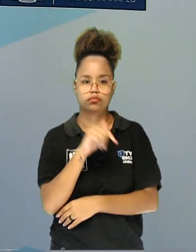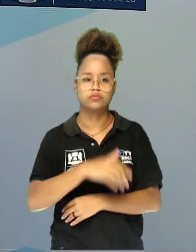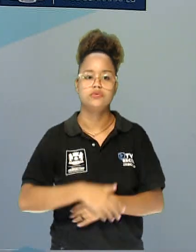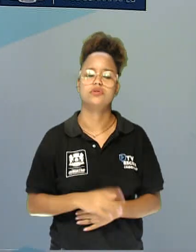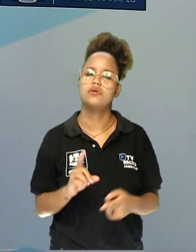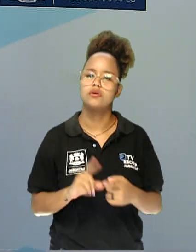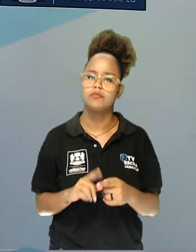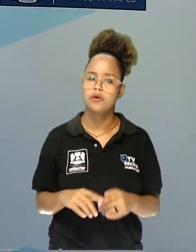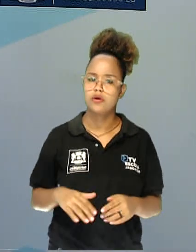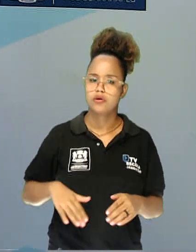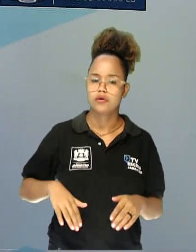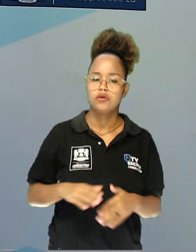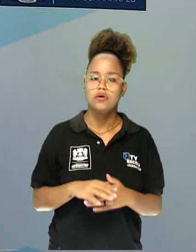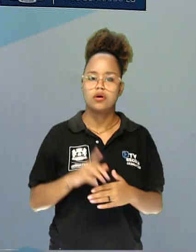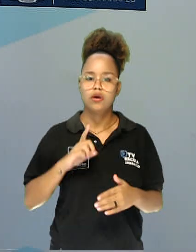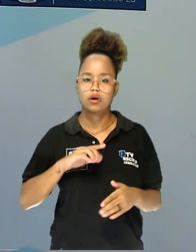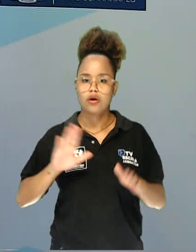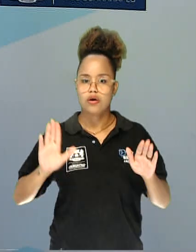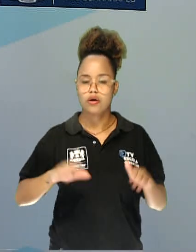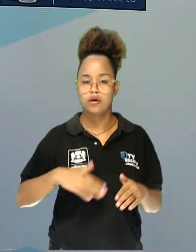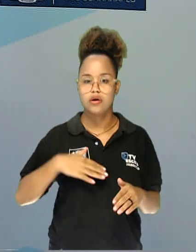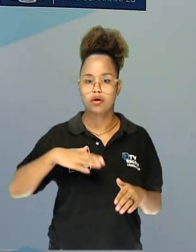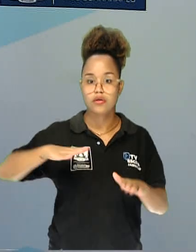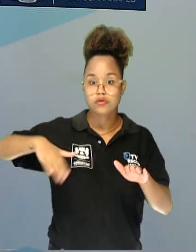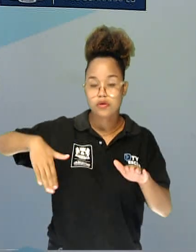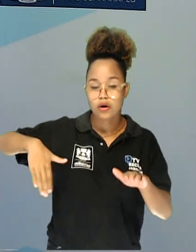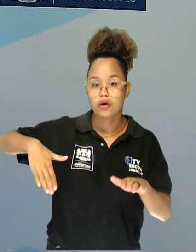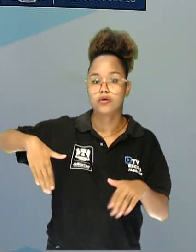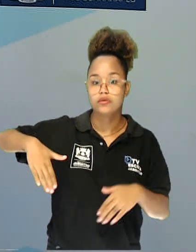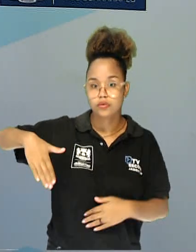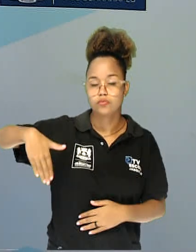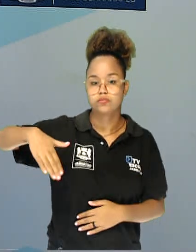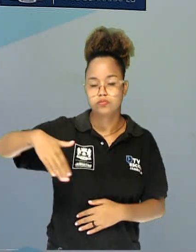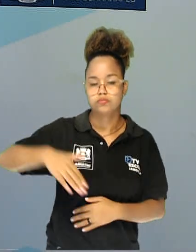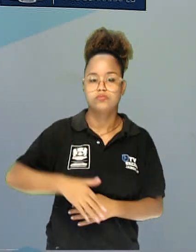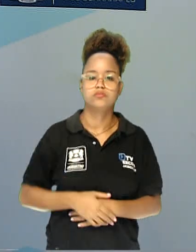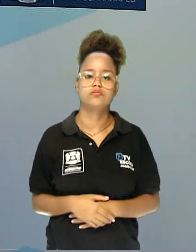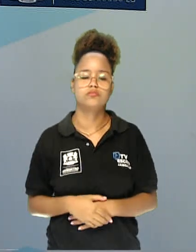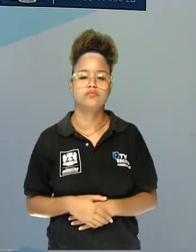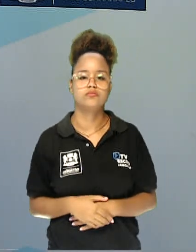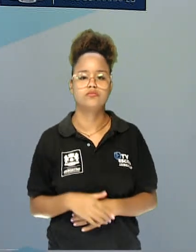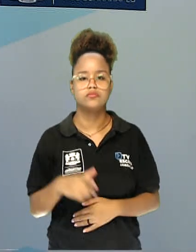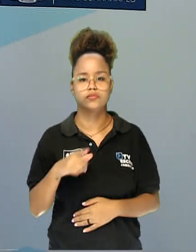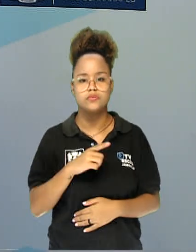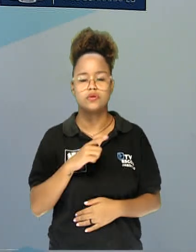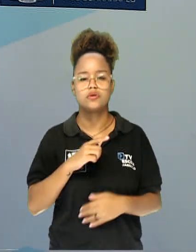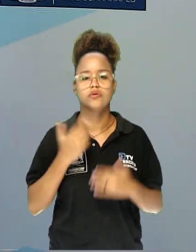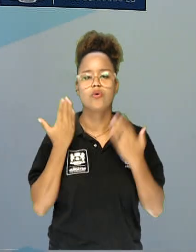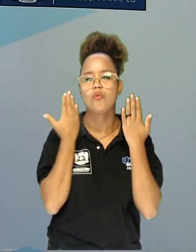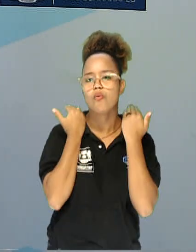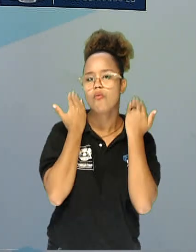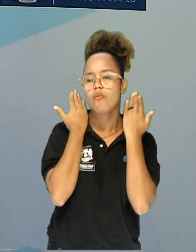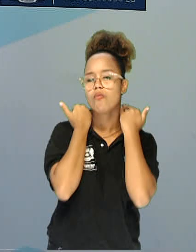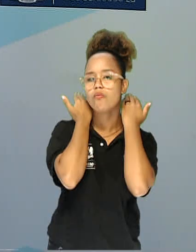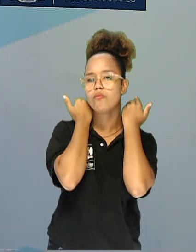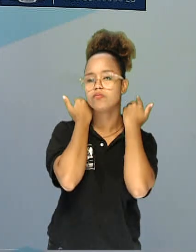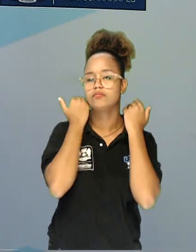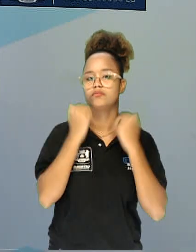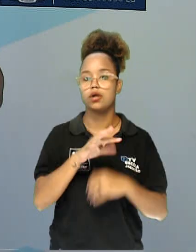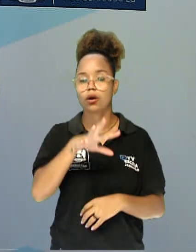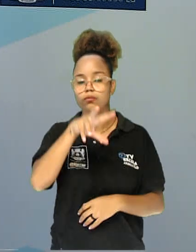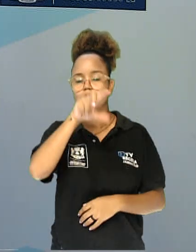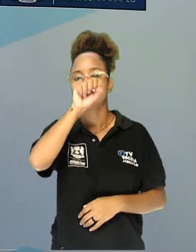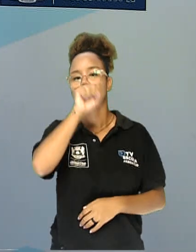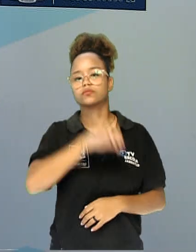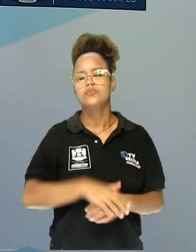nadam, desenvolvendo ali nadadeiras e outros elementos, como também as brânquias para respirar. O